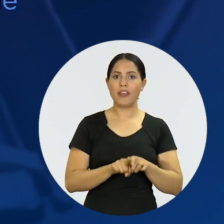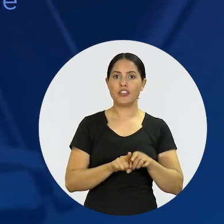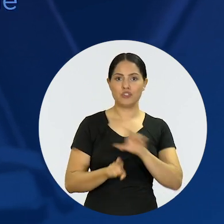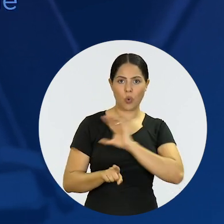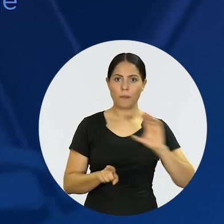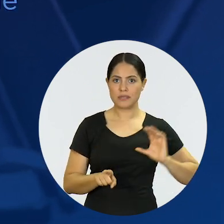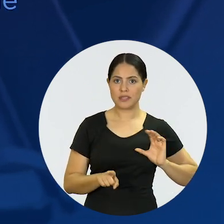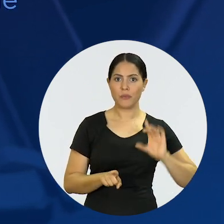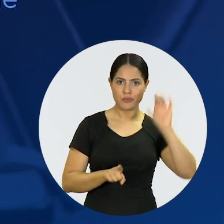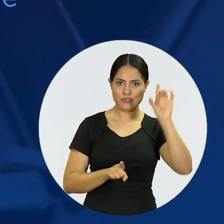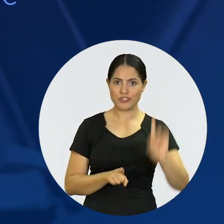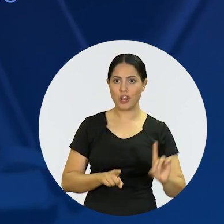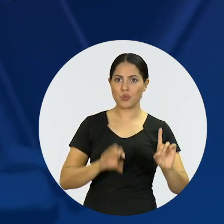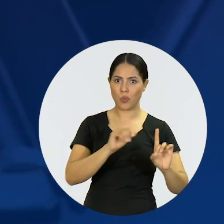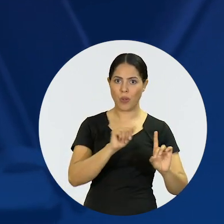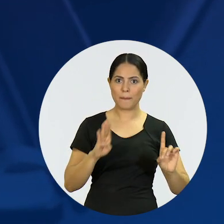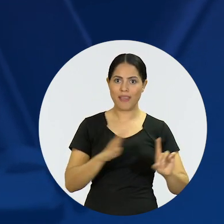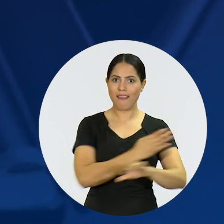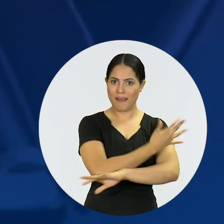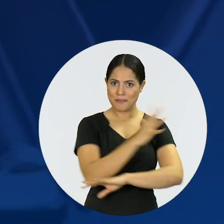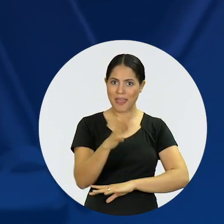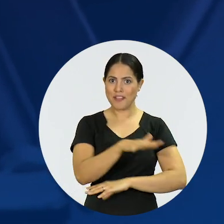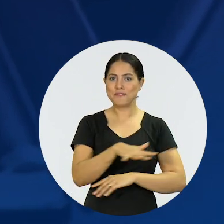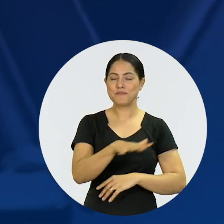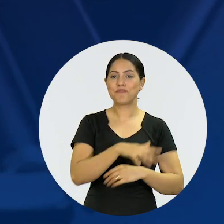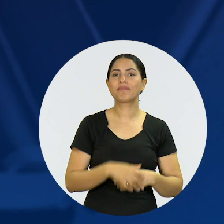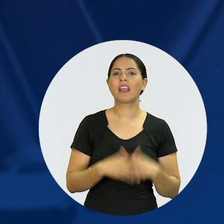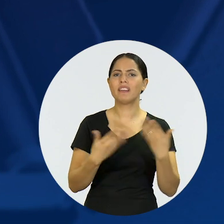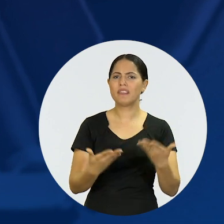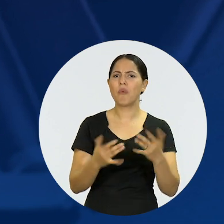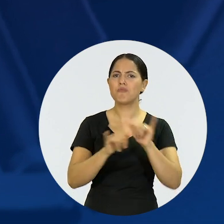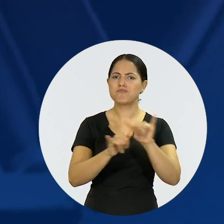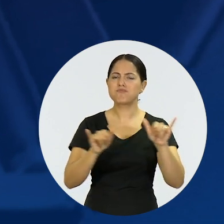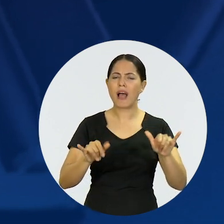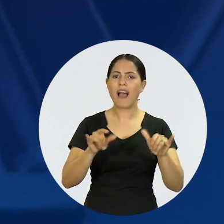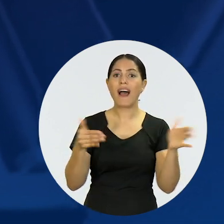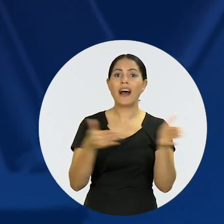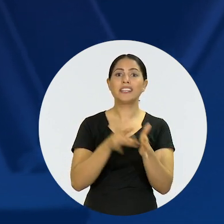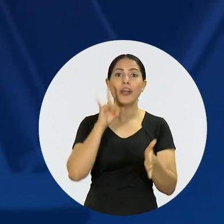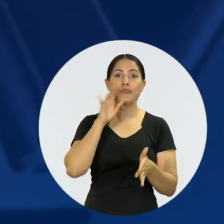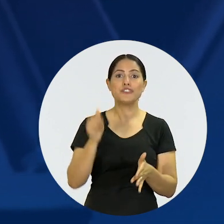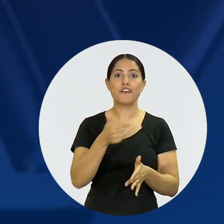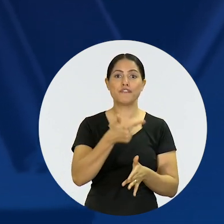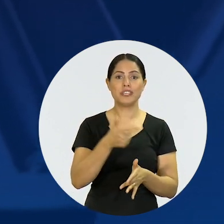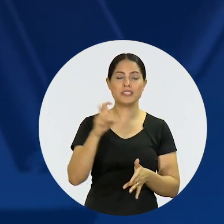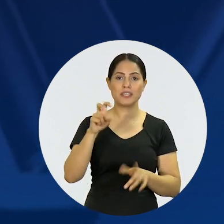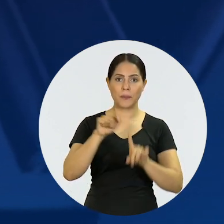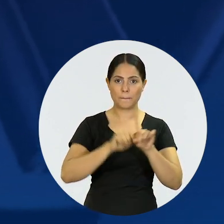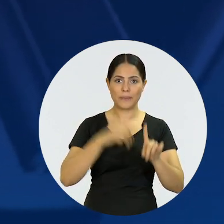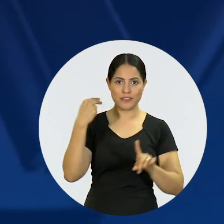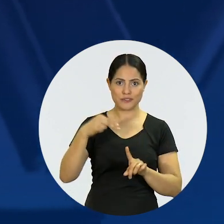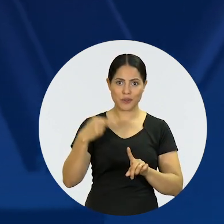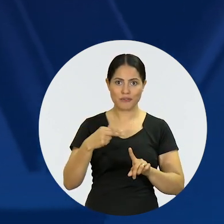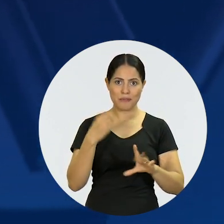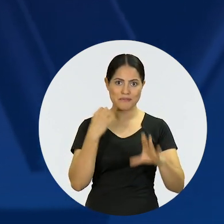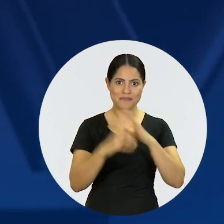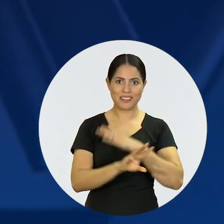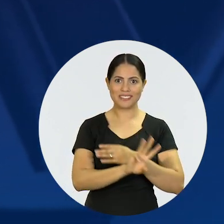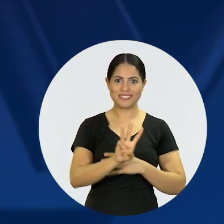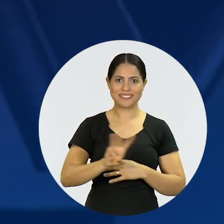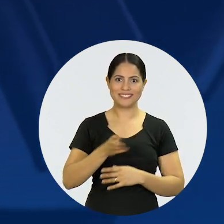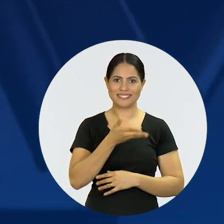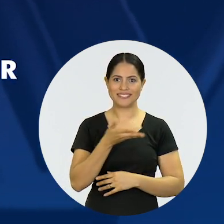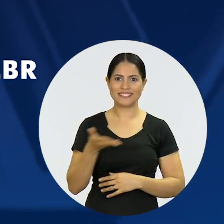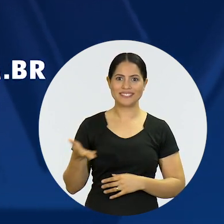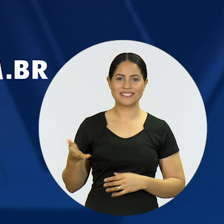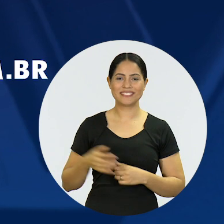Ambiental da OAB. Os textos inéditos devem ser encaminhados até o próximo dia 25 de novembro para o e-mail que aparece aqui na